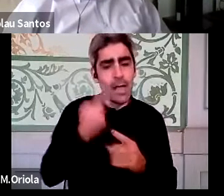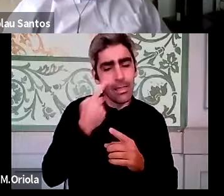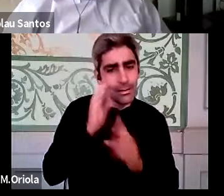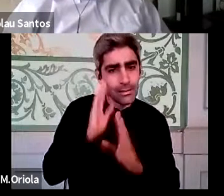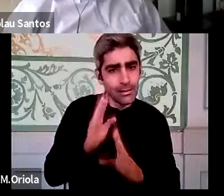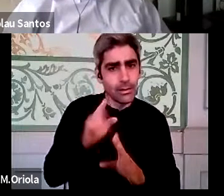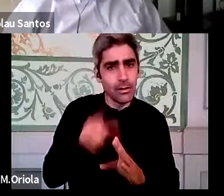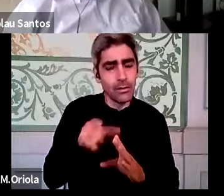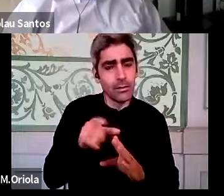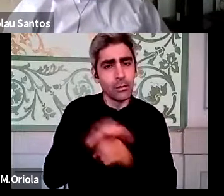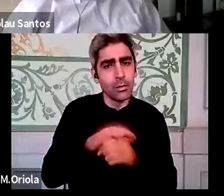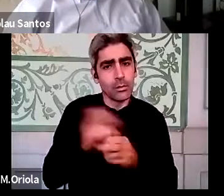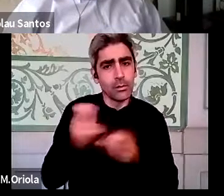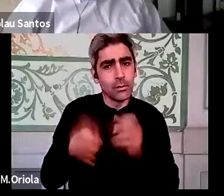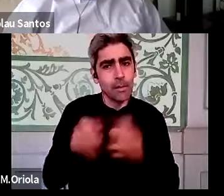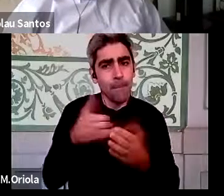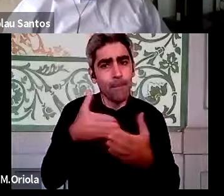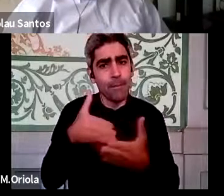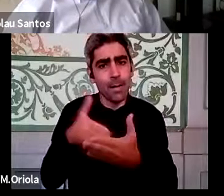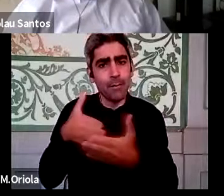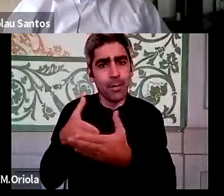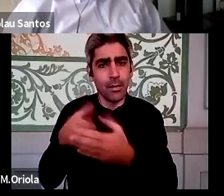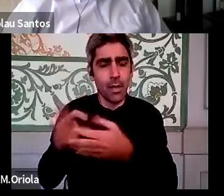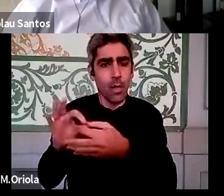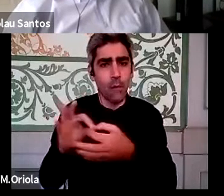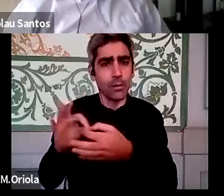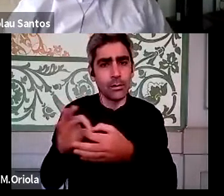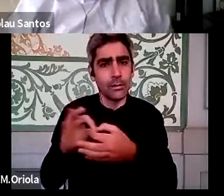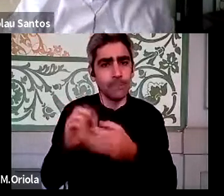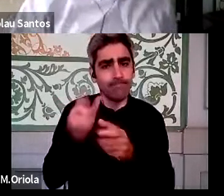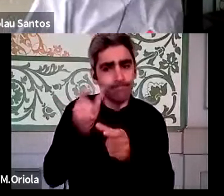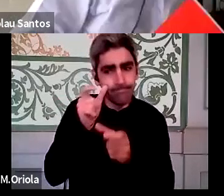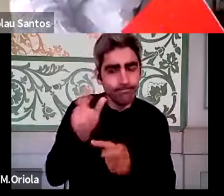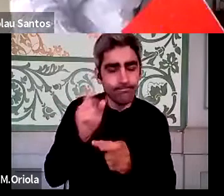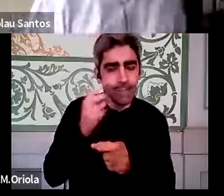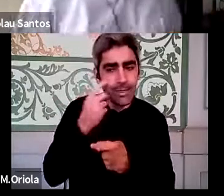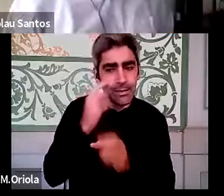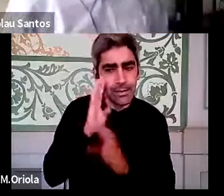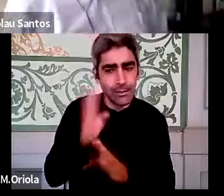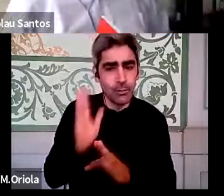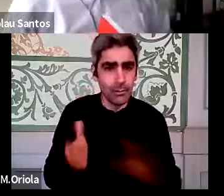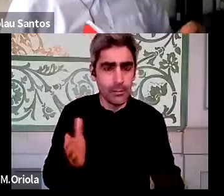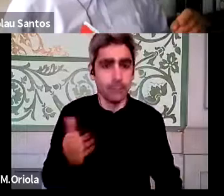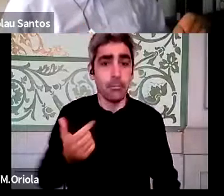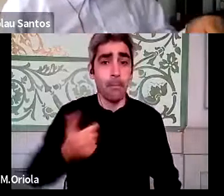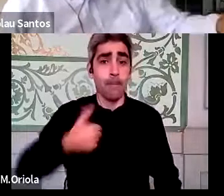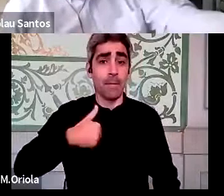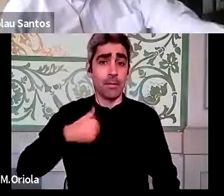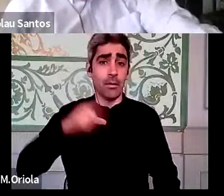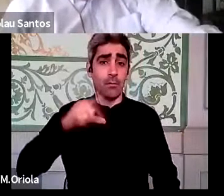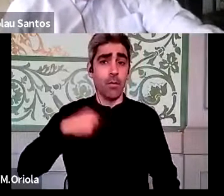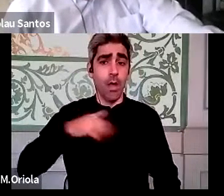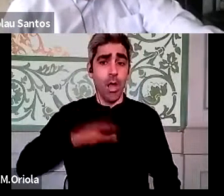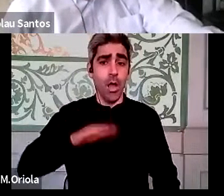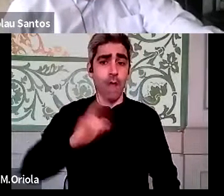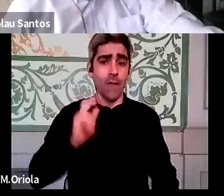fatores que são as barreiras da colaboração, e dizer-vos que, para mim, que também estou há várias